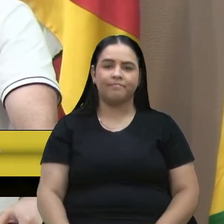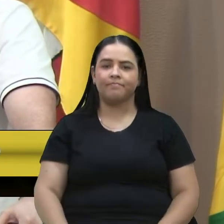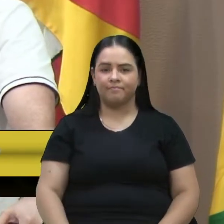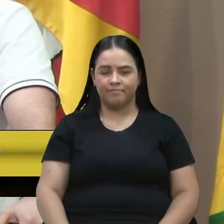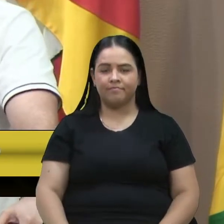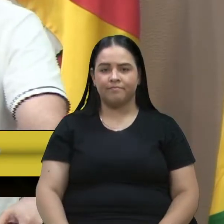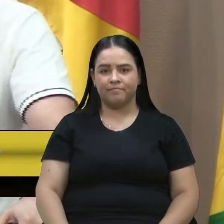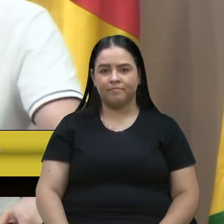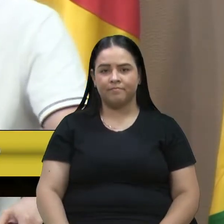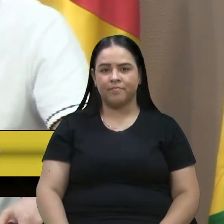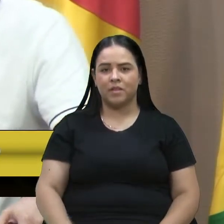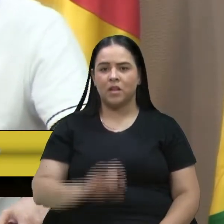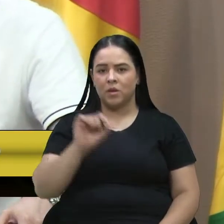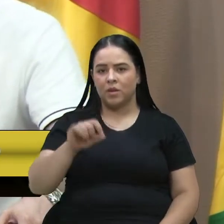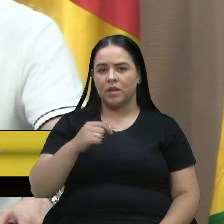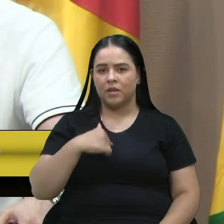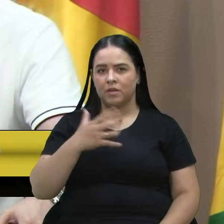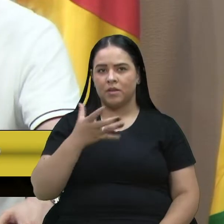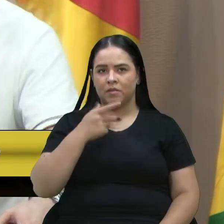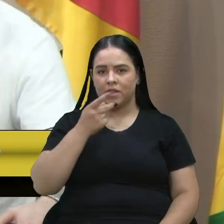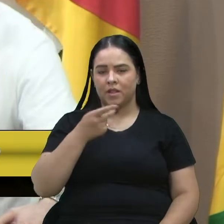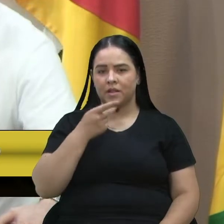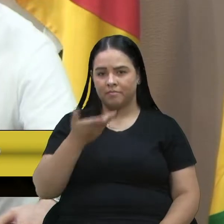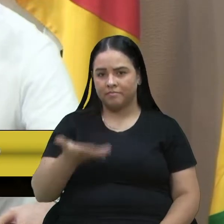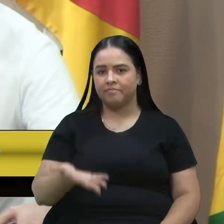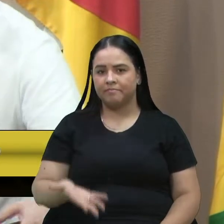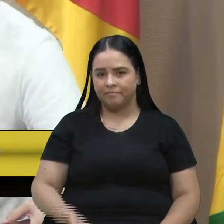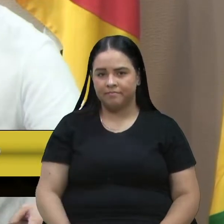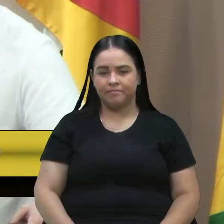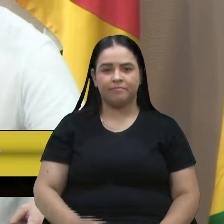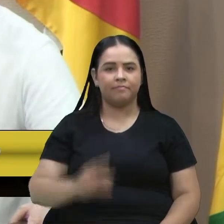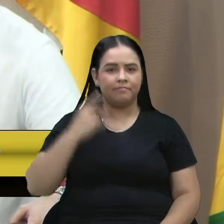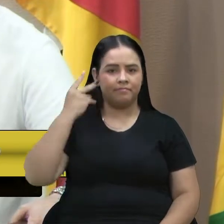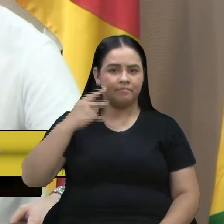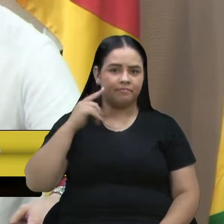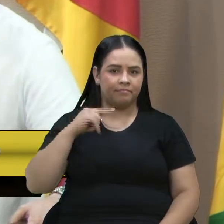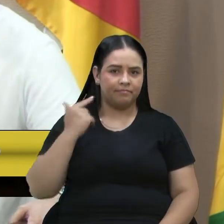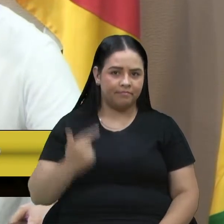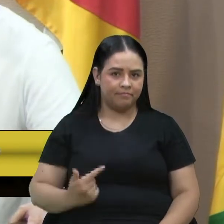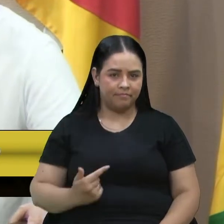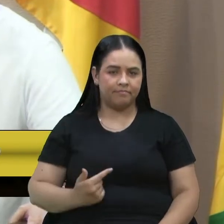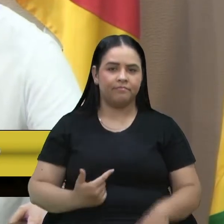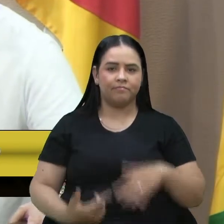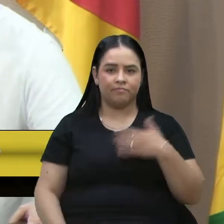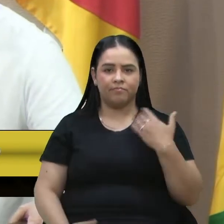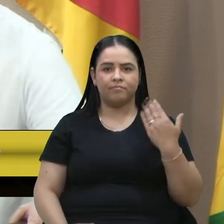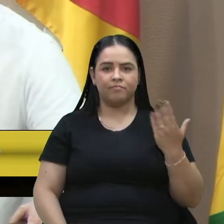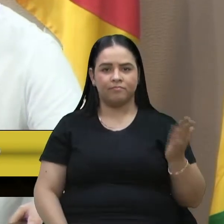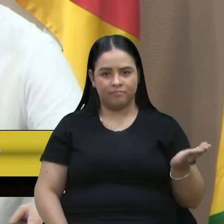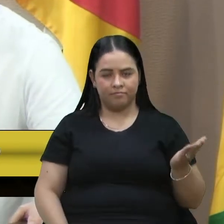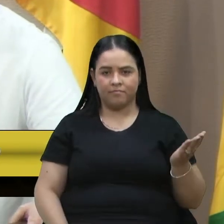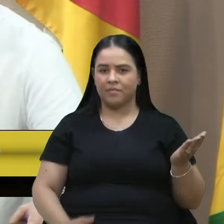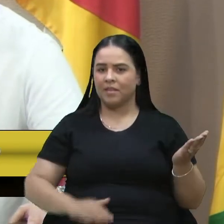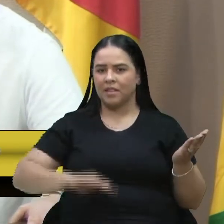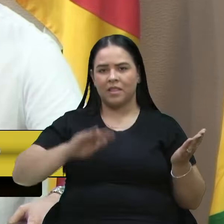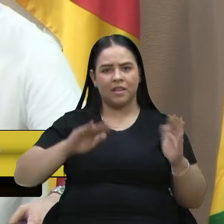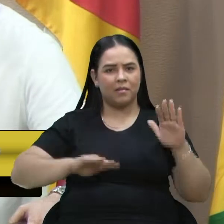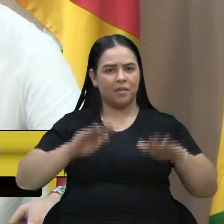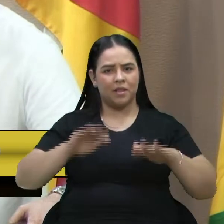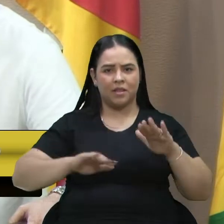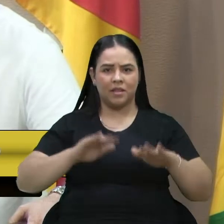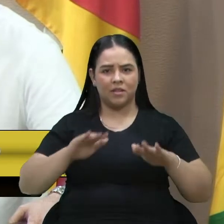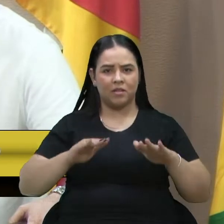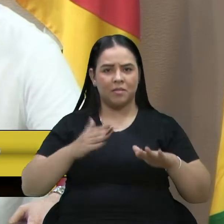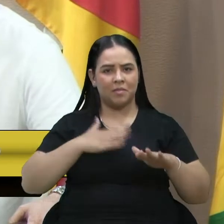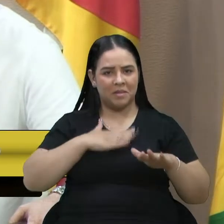essa é a mensagem que eu quero dizer e deixar. Vereadora Gladys, a senhora, independente do resultado, minha